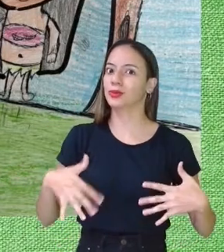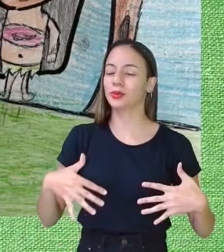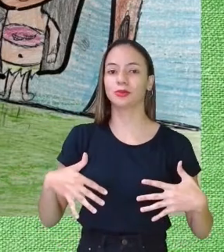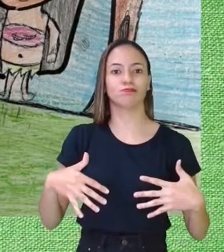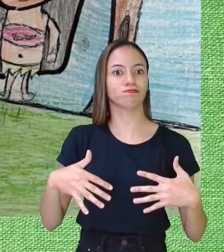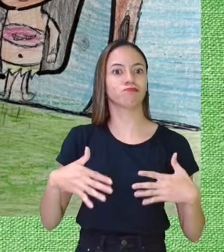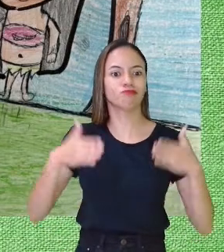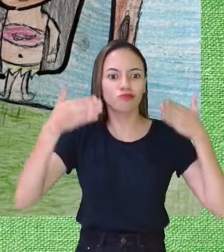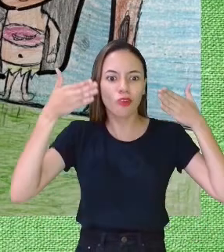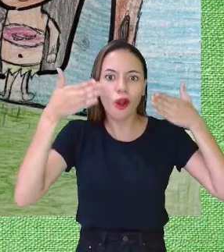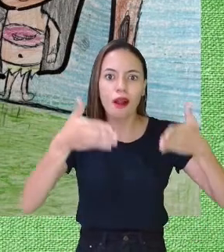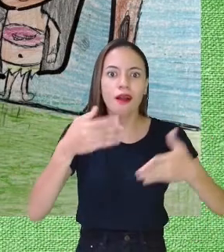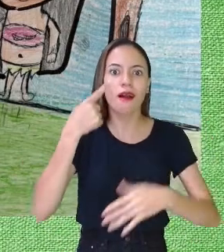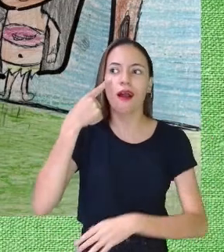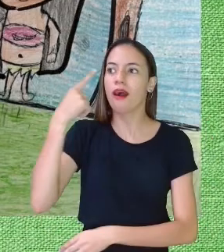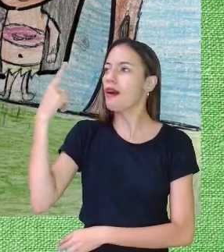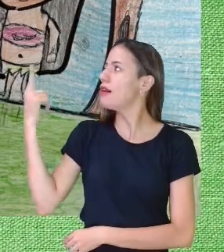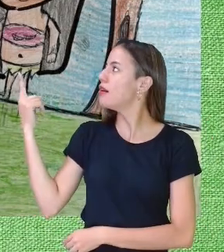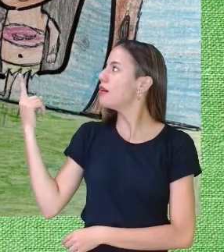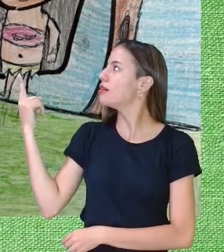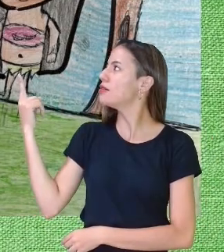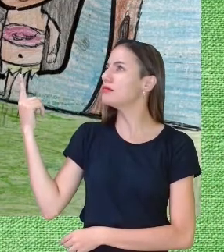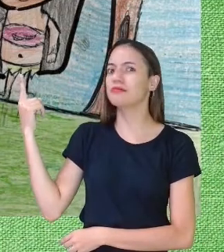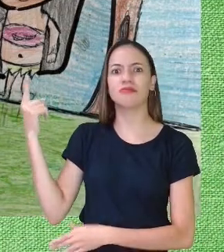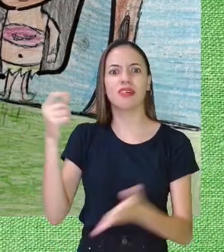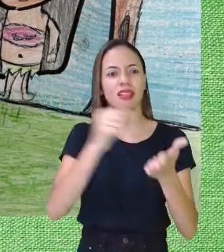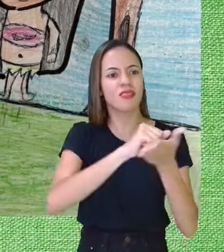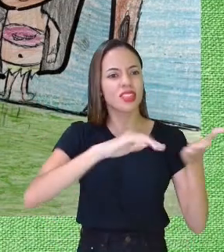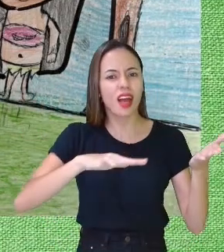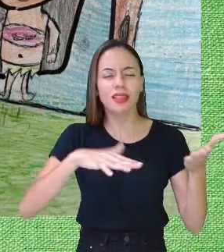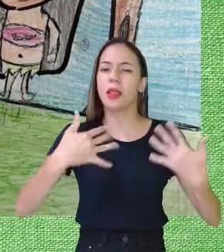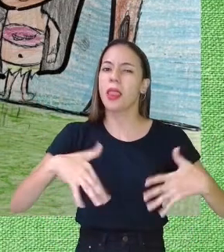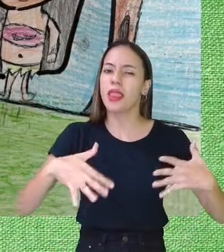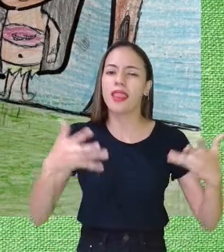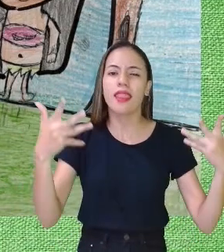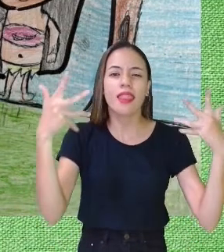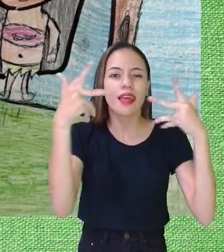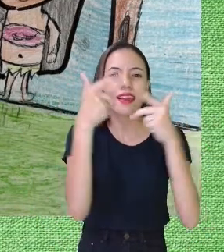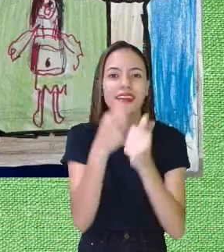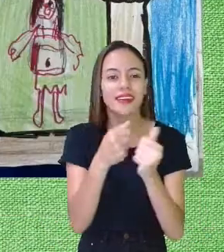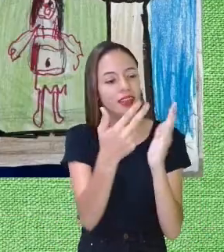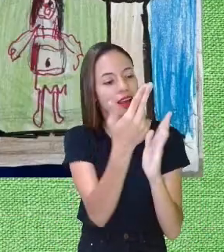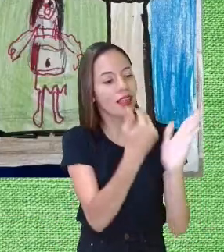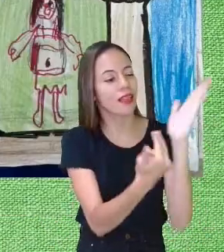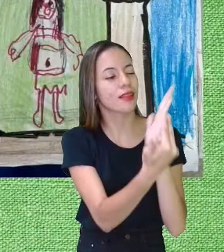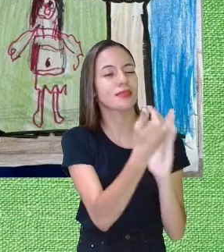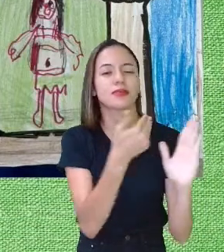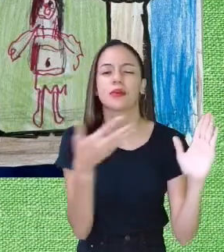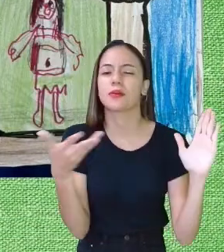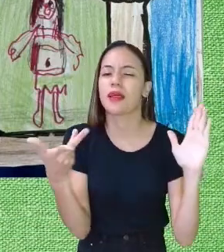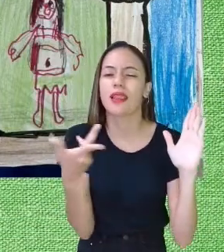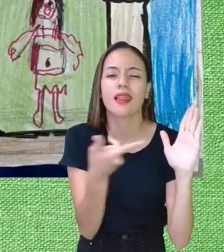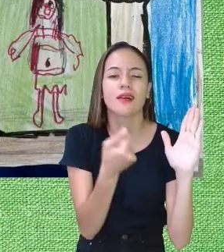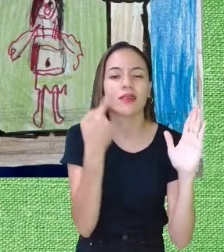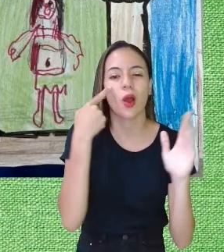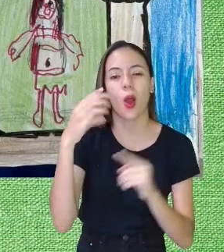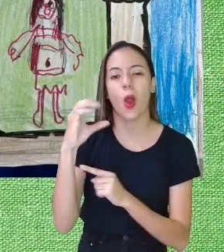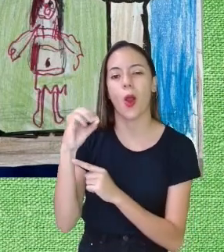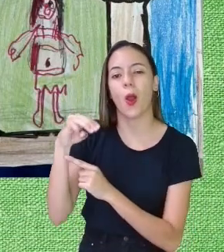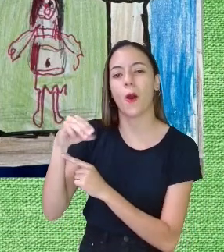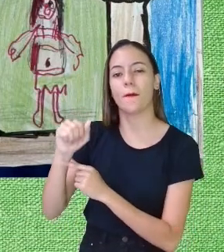empenhados. Olha, gente, quanto trabalho lindo, quantos desenhos maravilhosos aí que eles fizeram da comadre